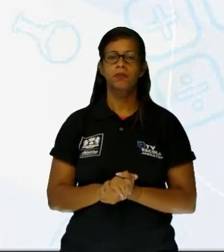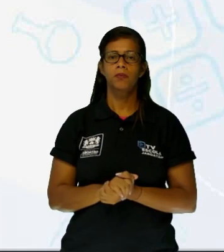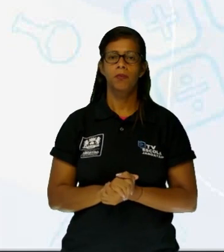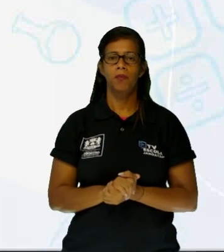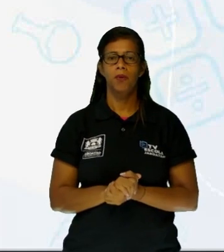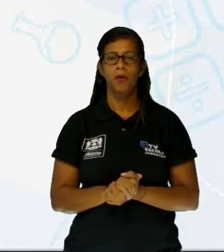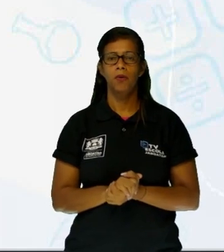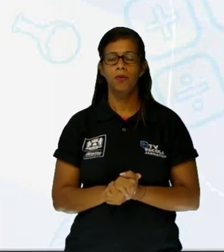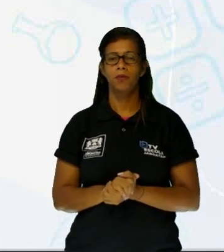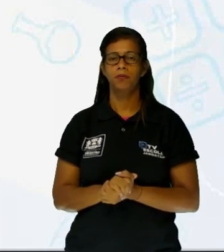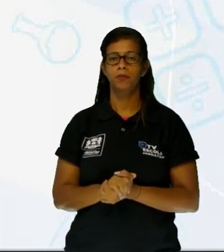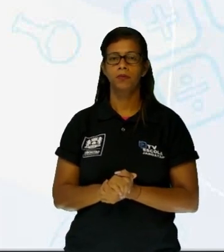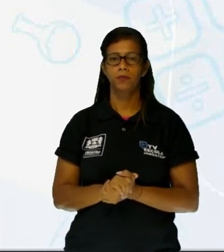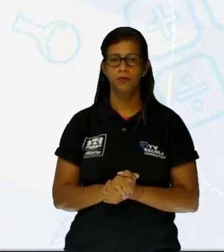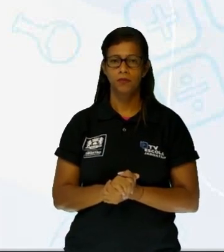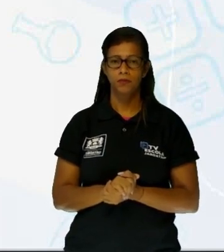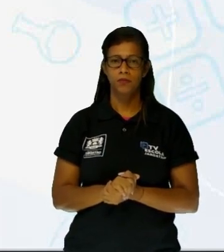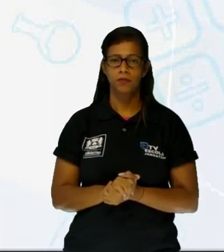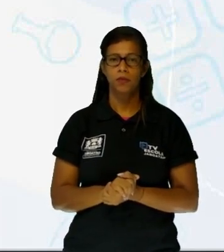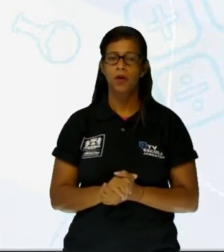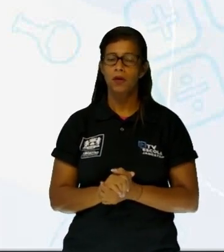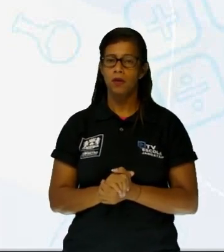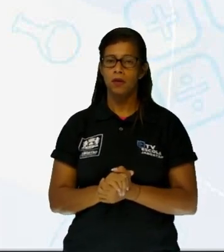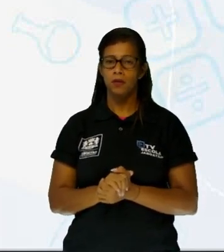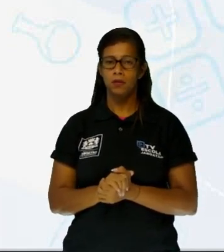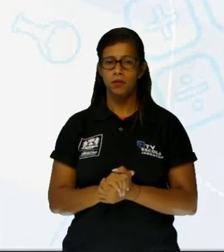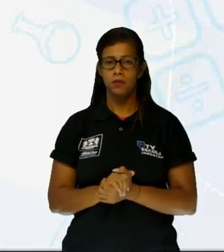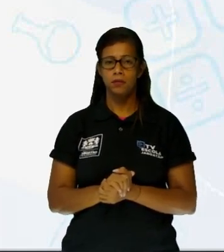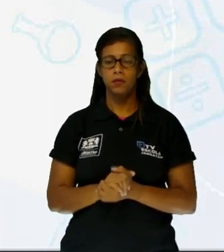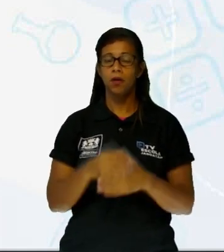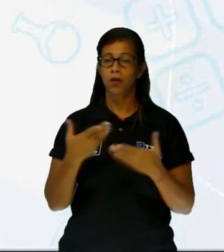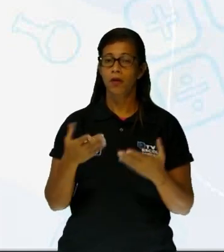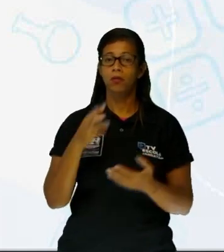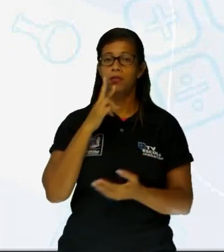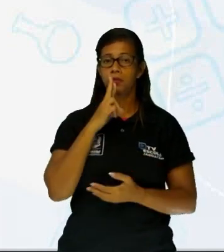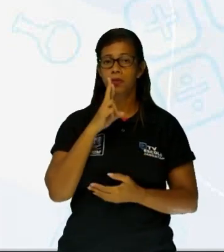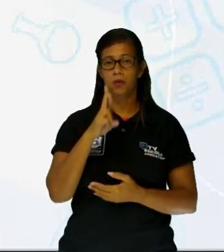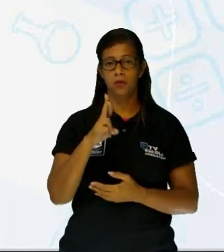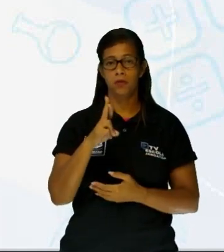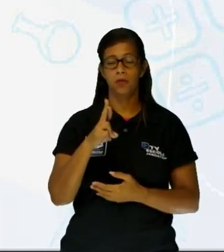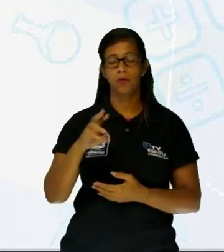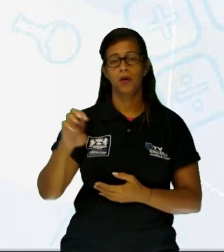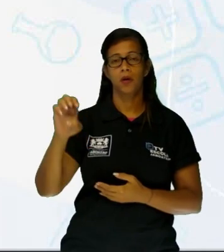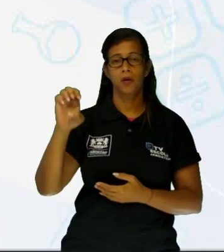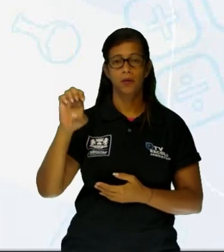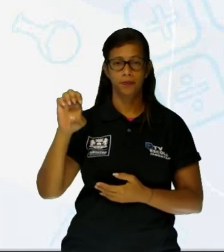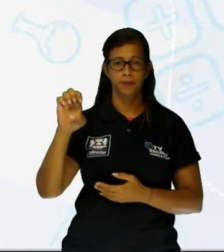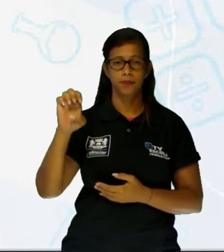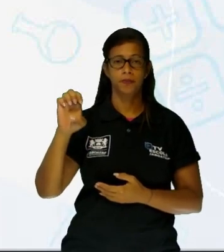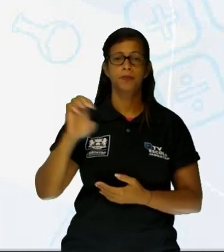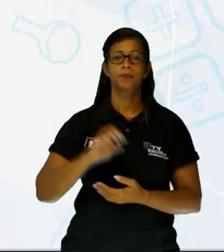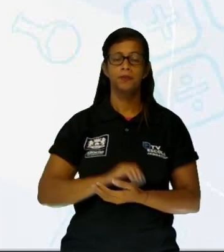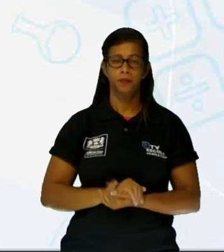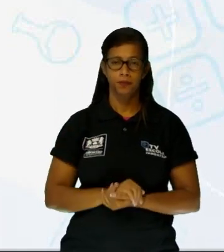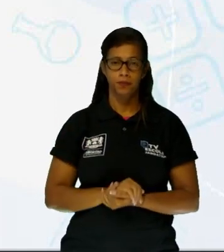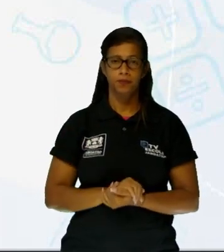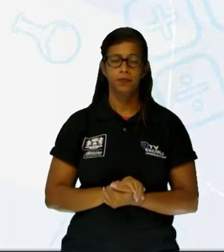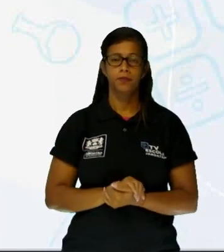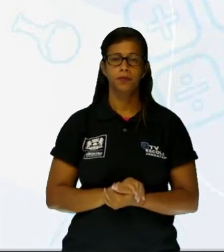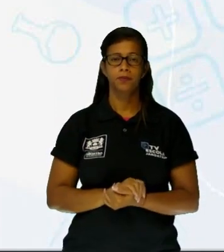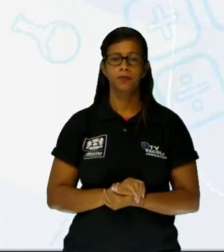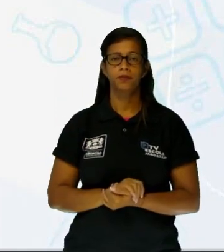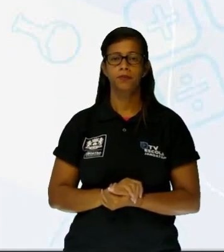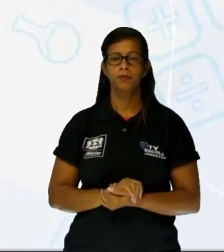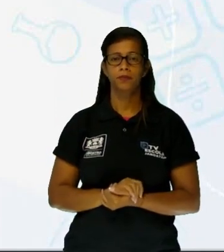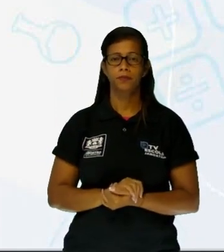autoridades, né? Também da própria população. Vamos confirmar aí a nossa resposta, tá? No item E, perfeitamente, gente. O item E responde a nossa questão.